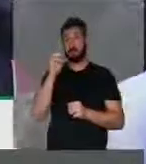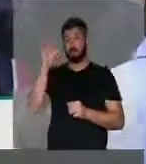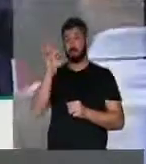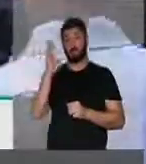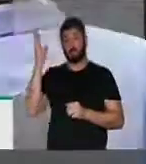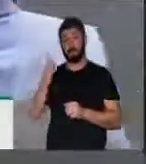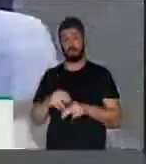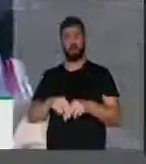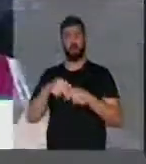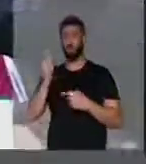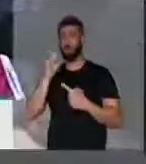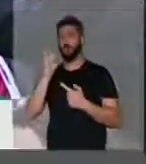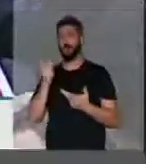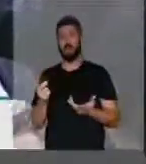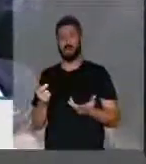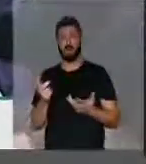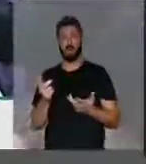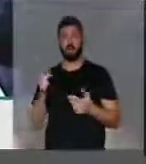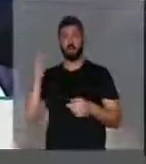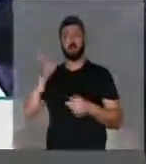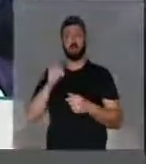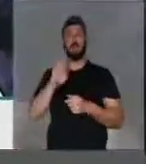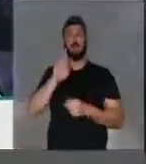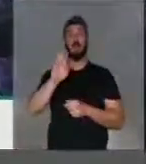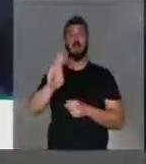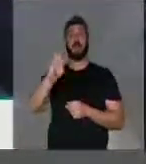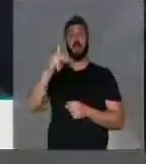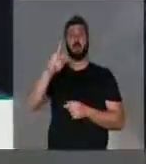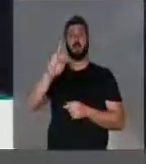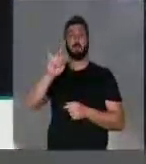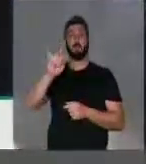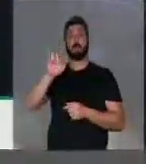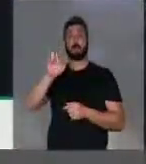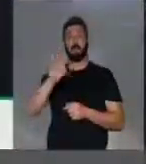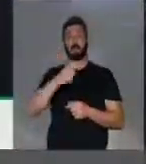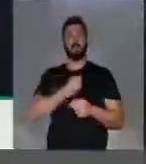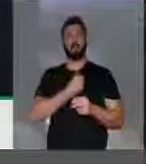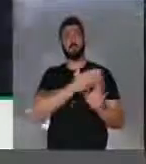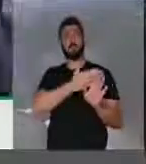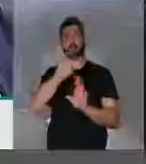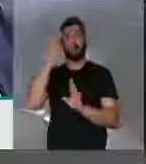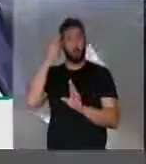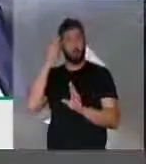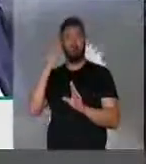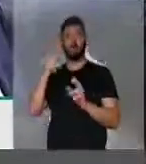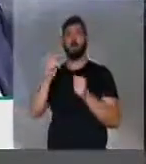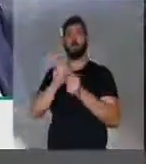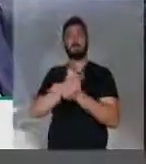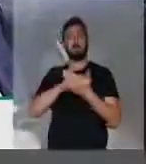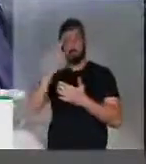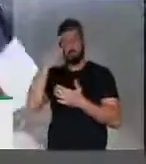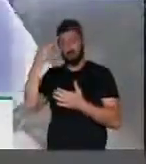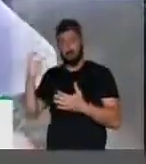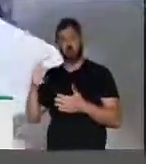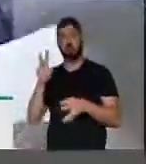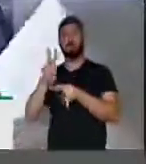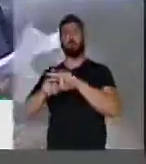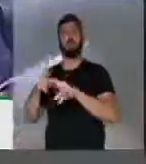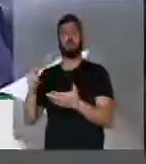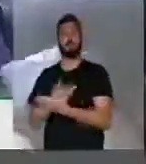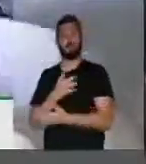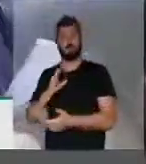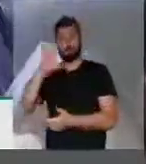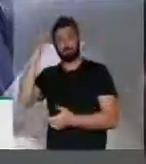por drogas, sendo que são primários, com bons antecedentes e agir com violência. Um projeto como